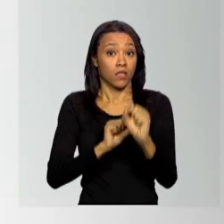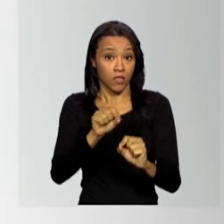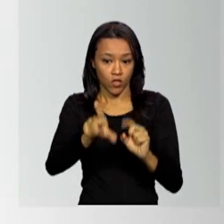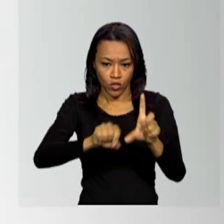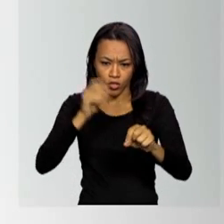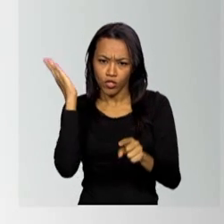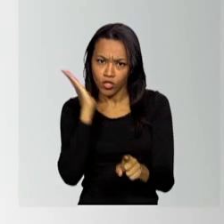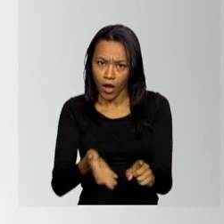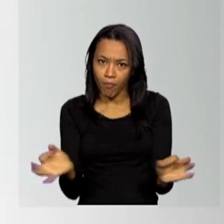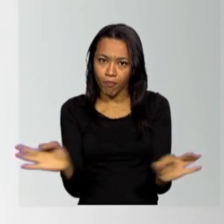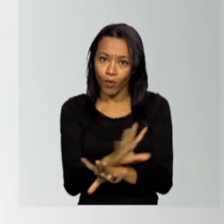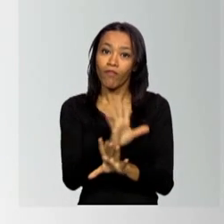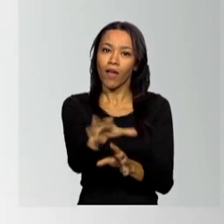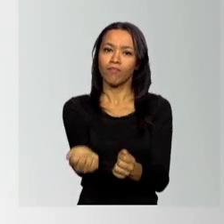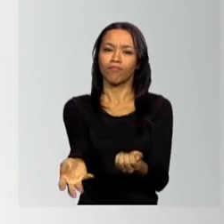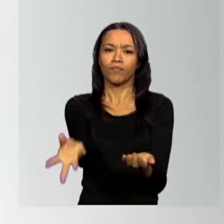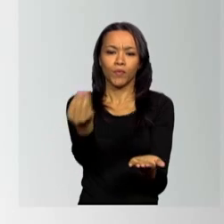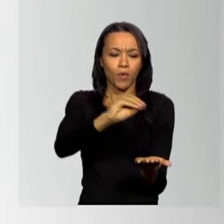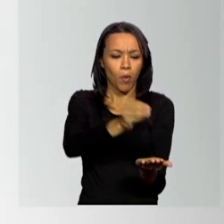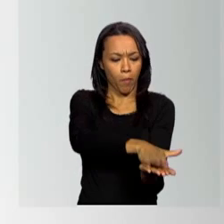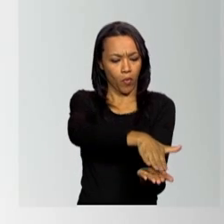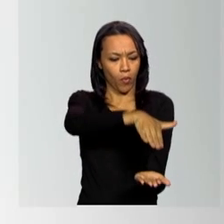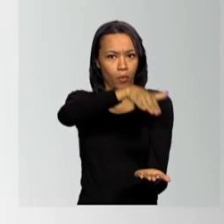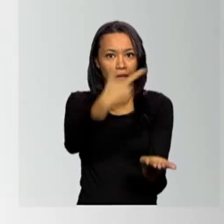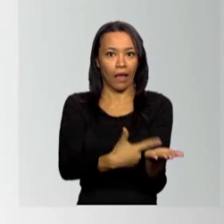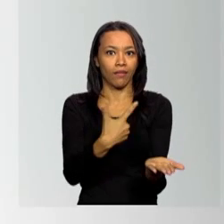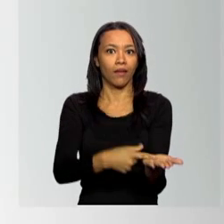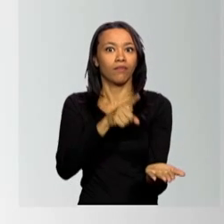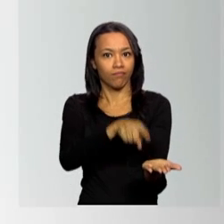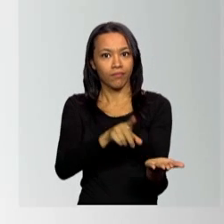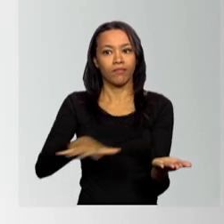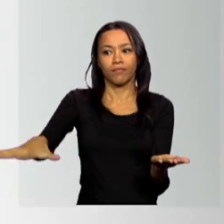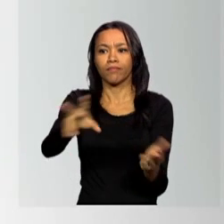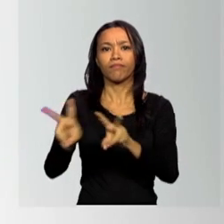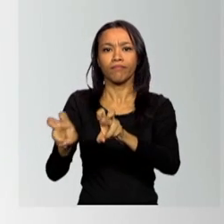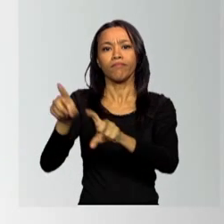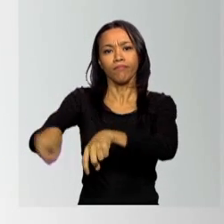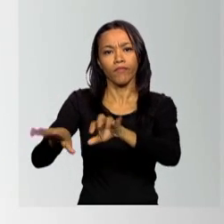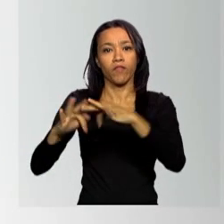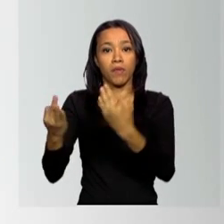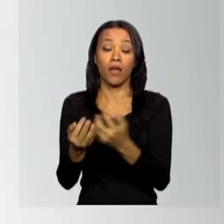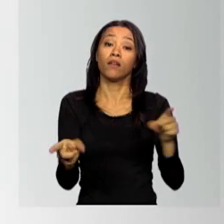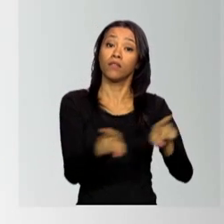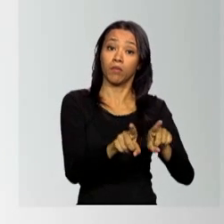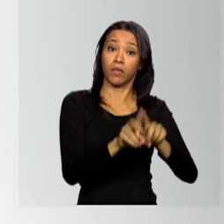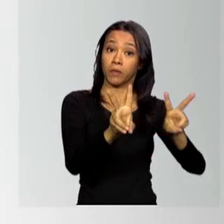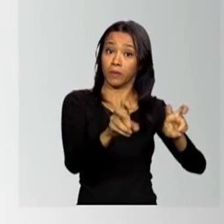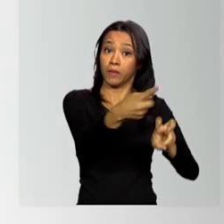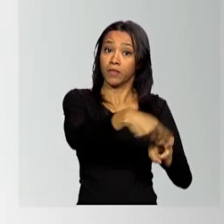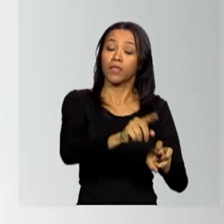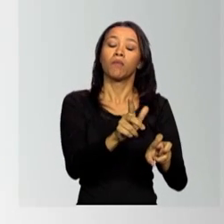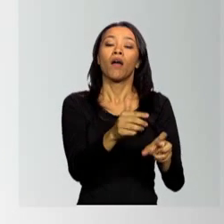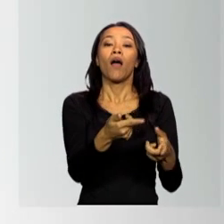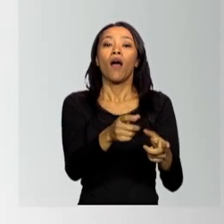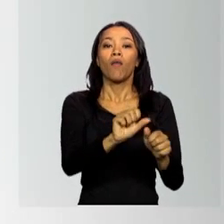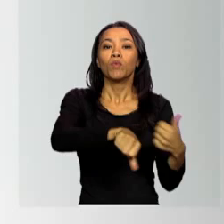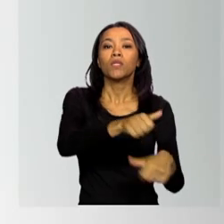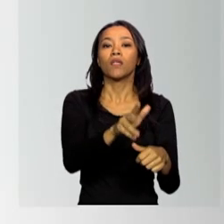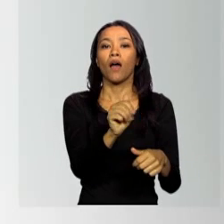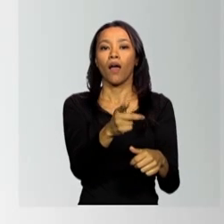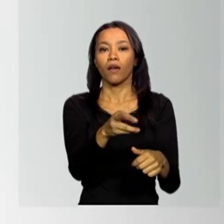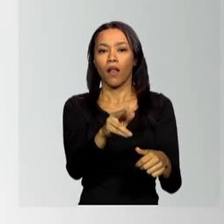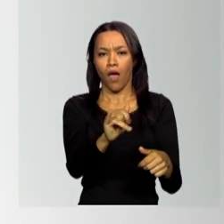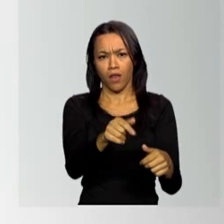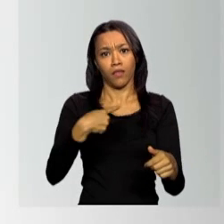selecionadas irão compor o caderno de boas práticas de ATER na agricultura familiar e na reforma agrária e terão apoio do MDA